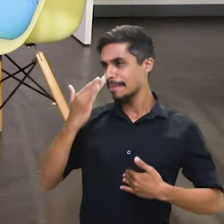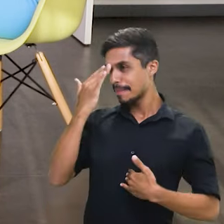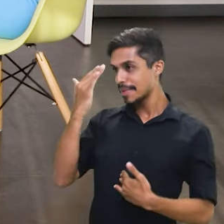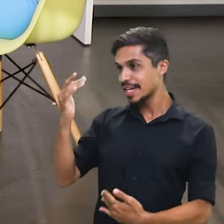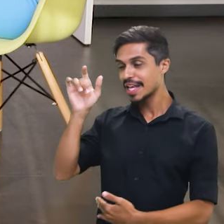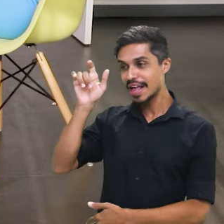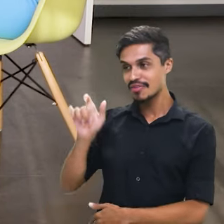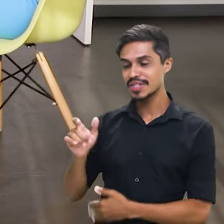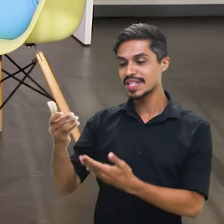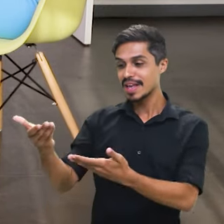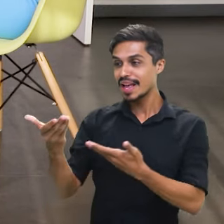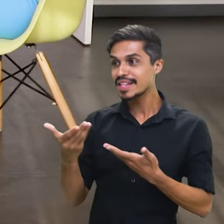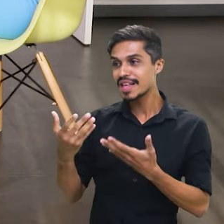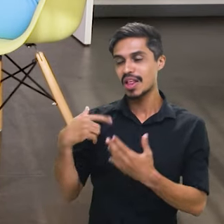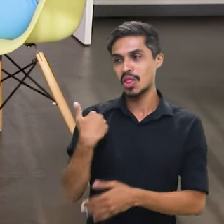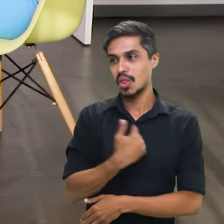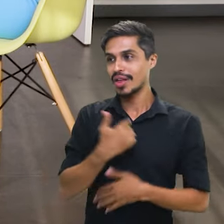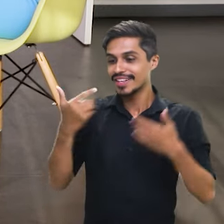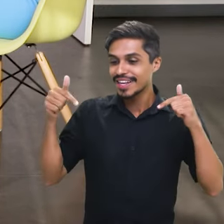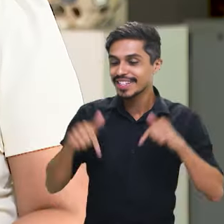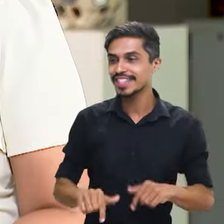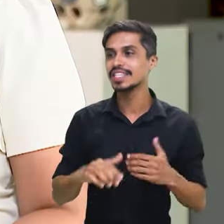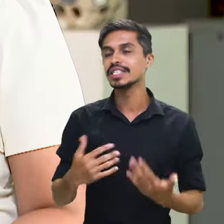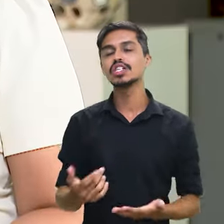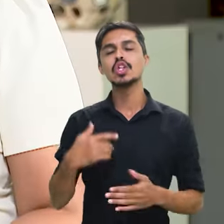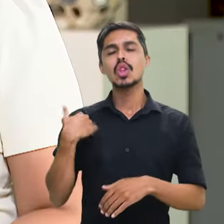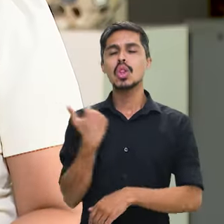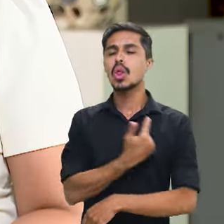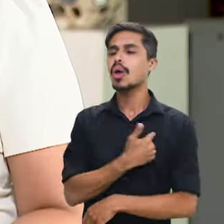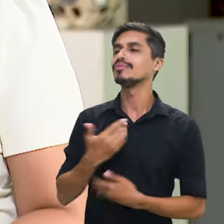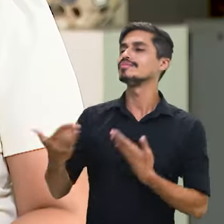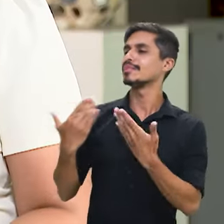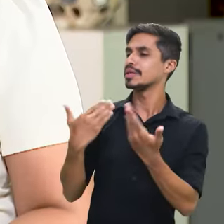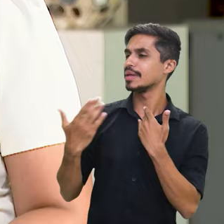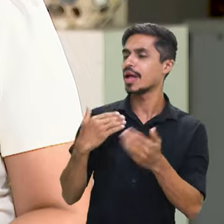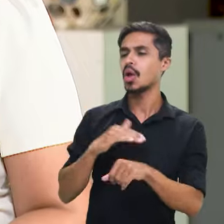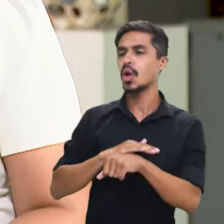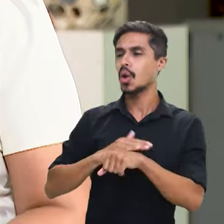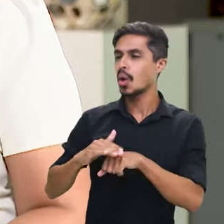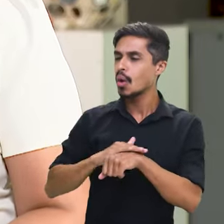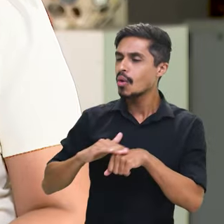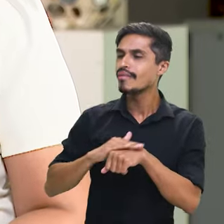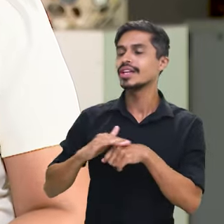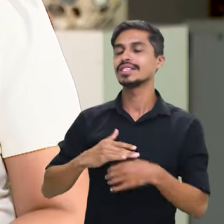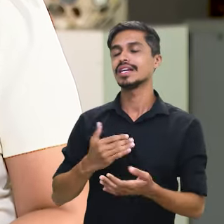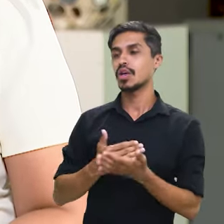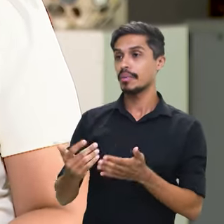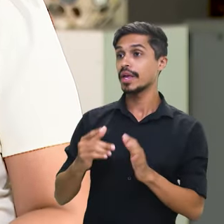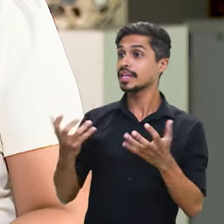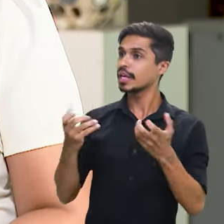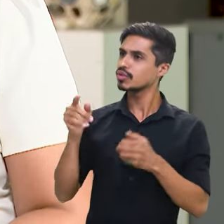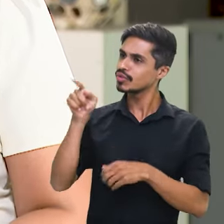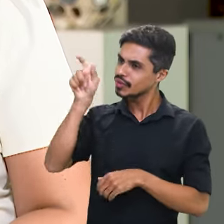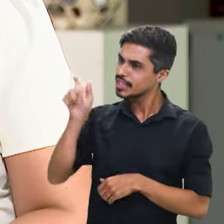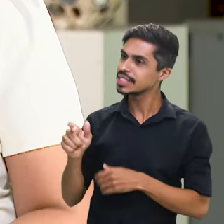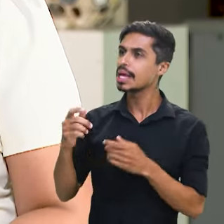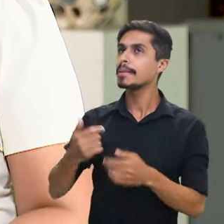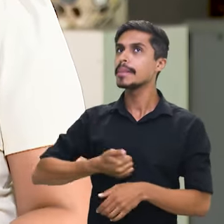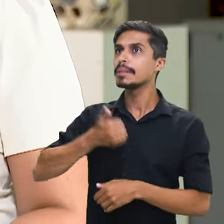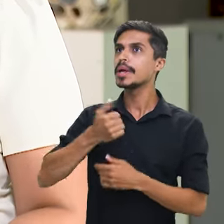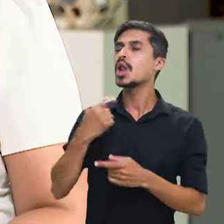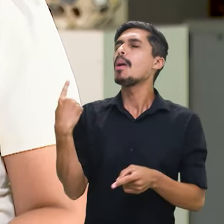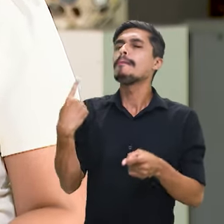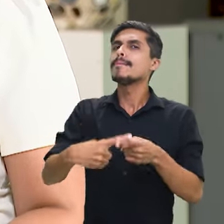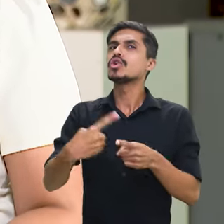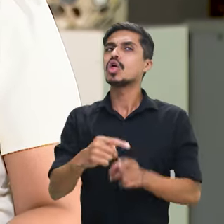Obrigada por nos receber aqui. Para a gente conversar, para a gente iniciar essa conversa, eu queria que o senhor destacasse, por favor,